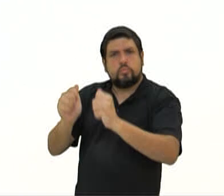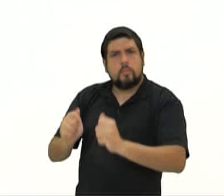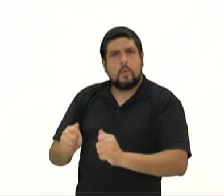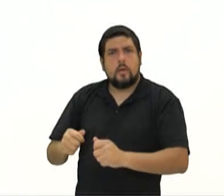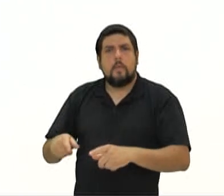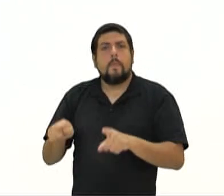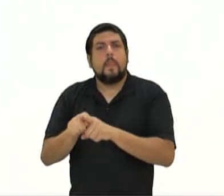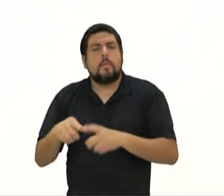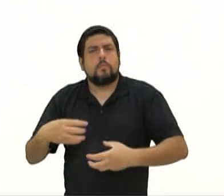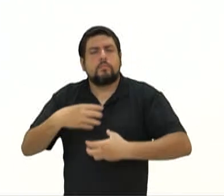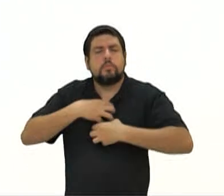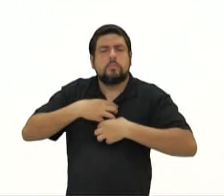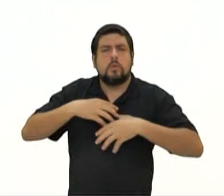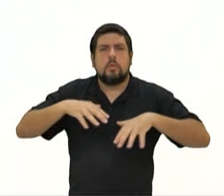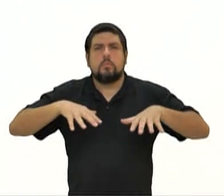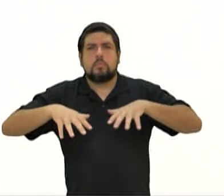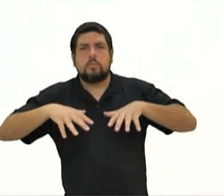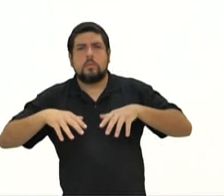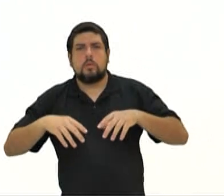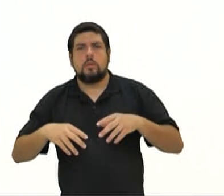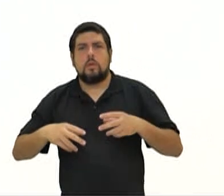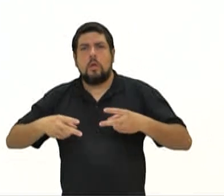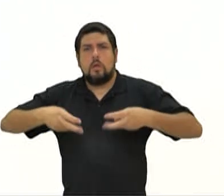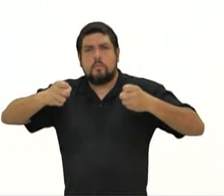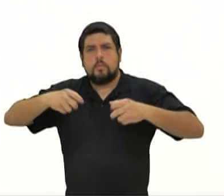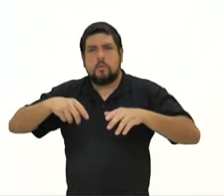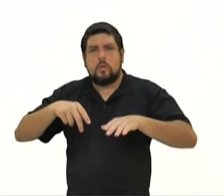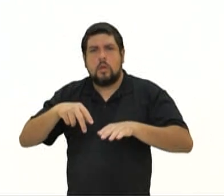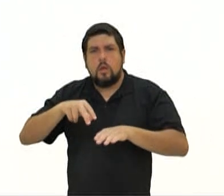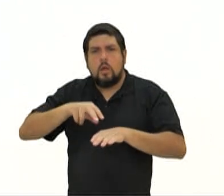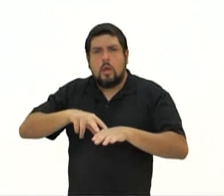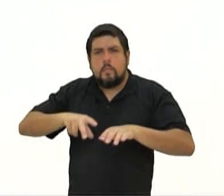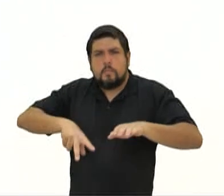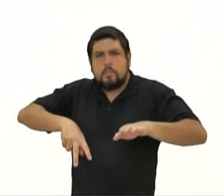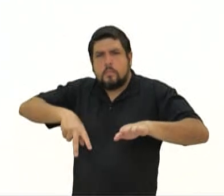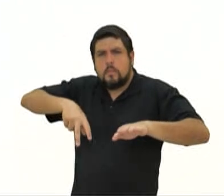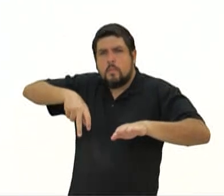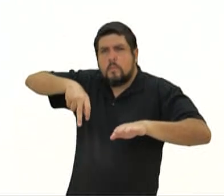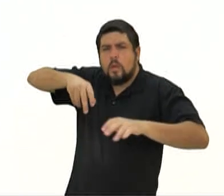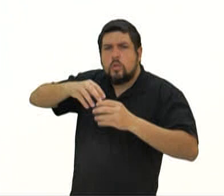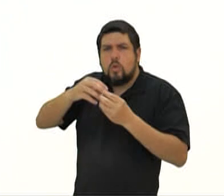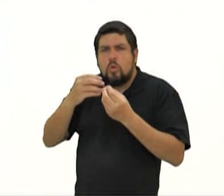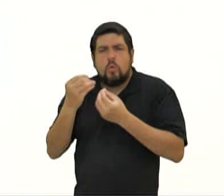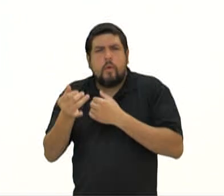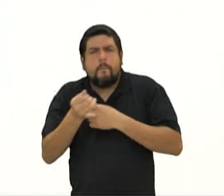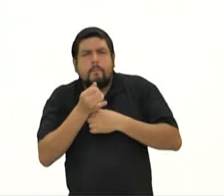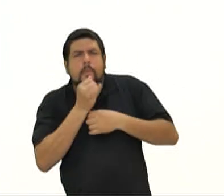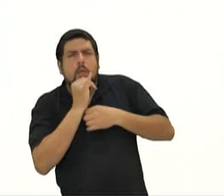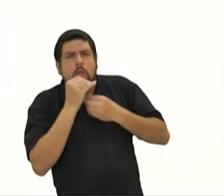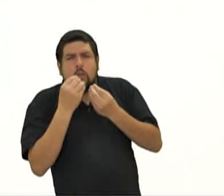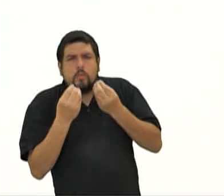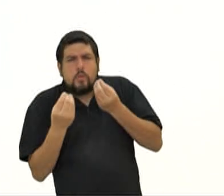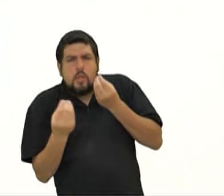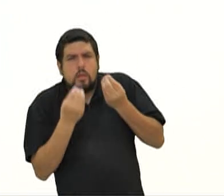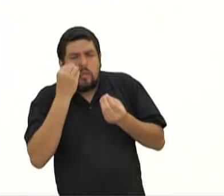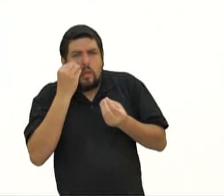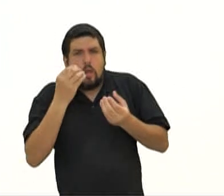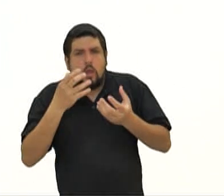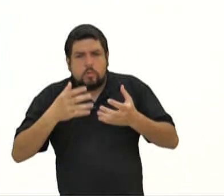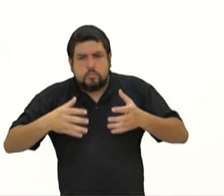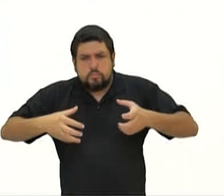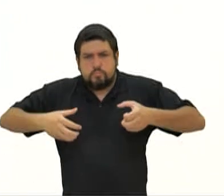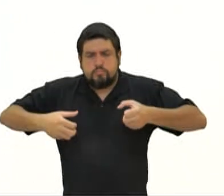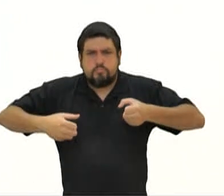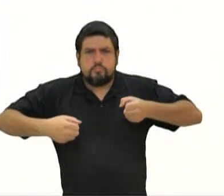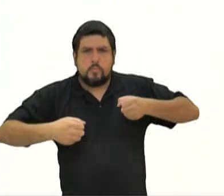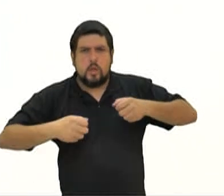movimento. Veja um dos filhos dele com o braço, com a perna levantando. Parece que ele está tentando se desvencilhar de uma dessas